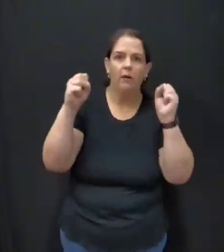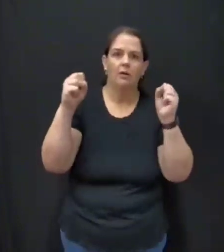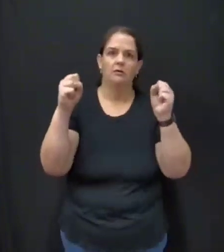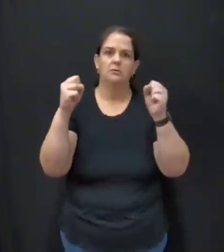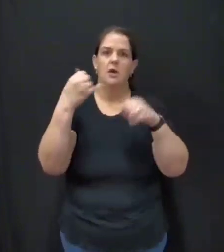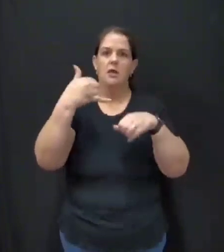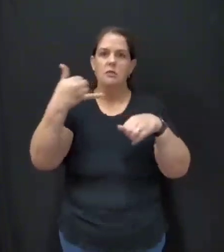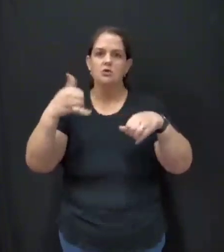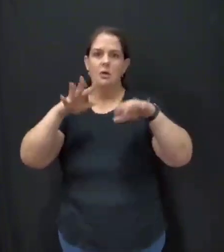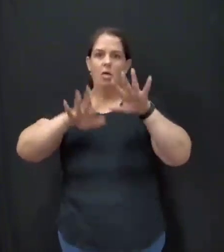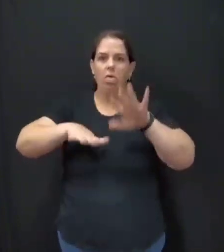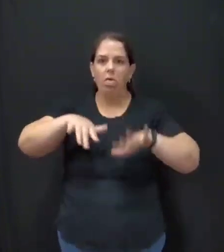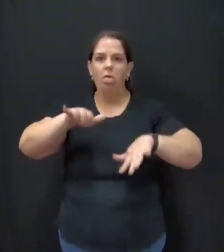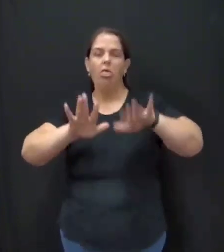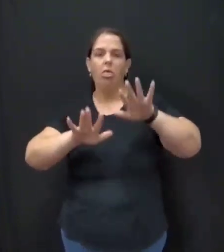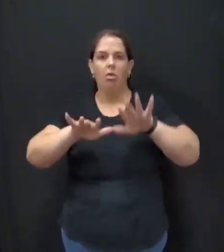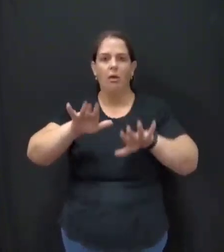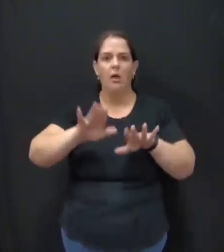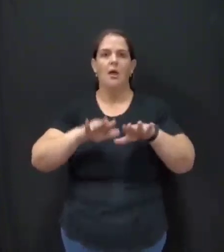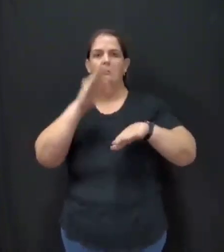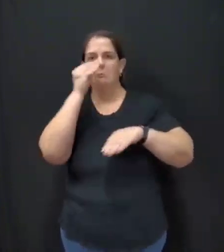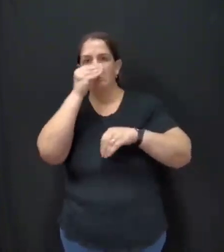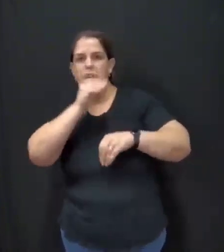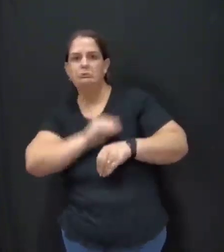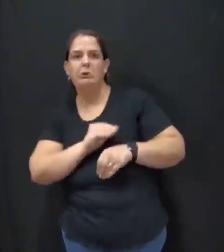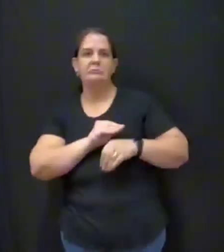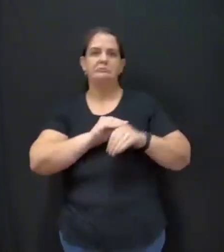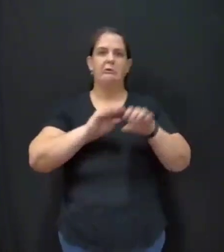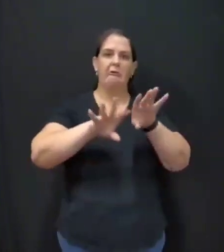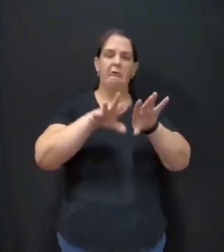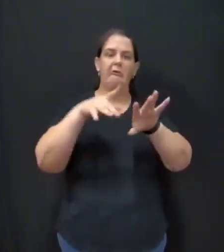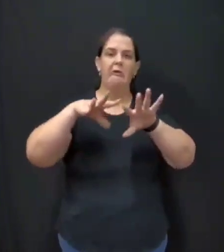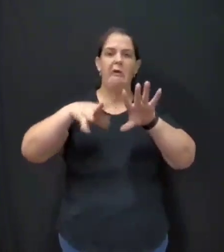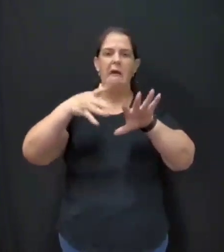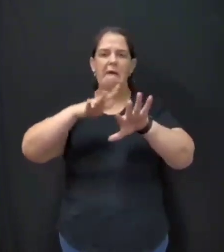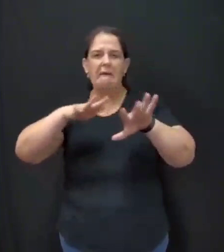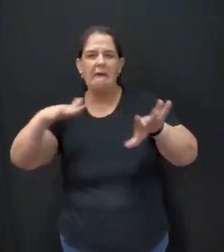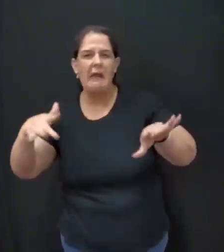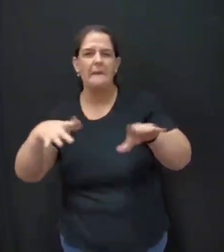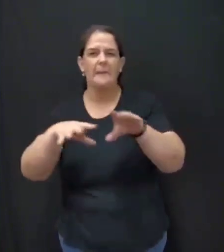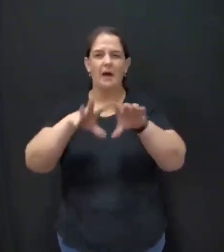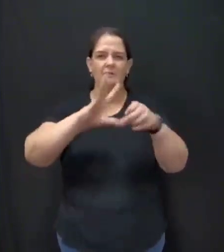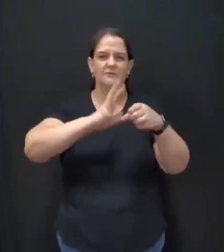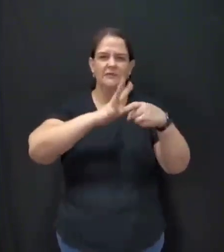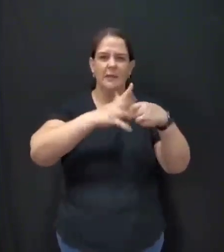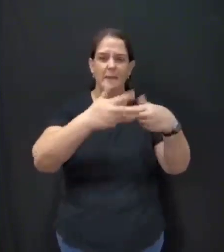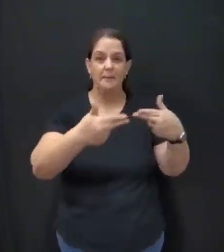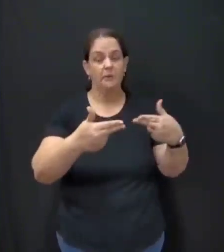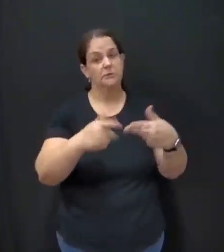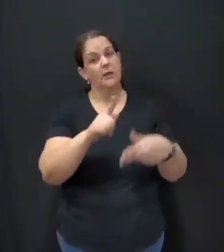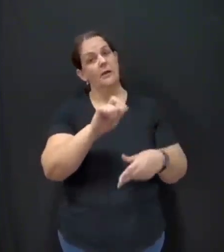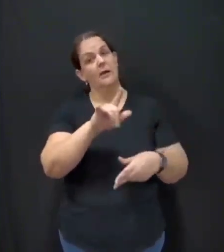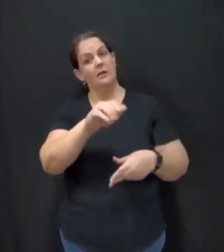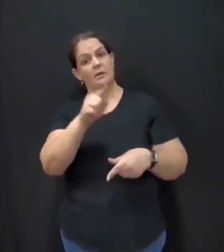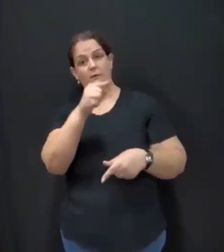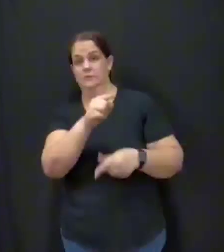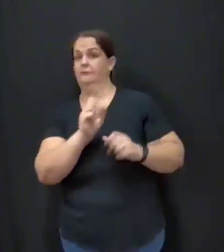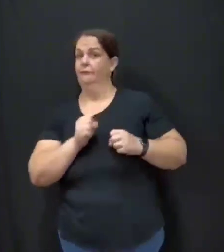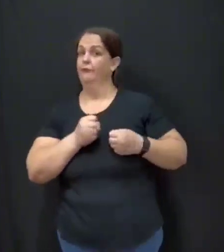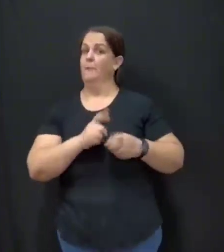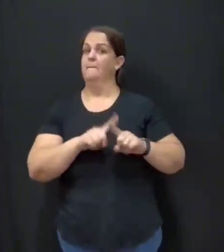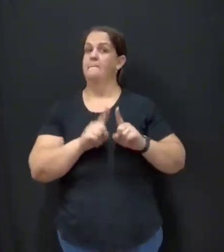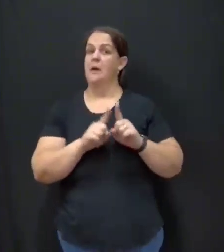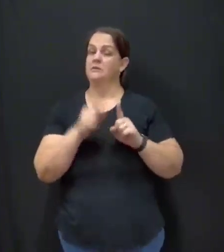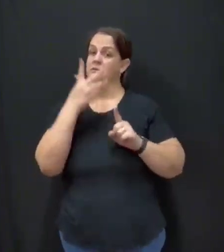prejuízo com o gerador. E queima equipamento e tem na Copel protocolar para ter ressarcimento. Galina, você é um cara esforçado, mas acho que os teus